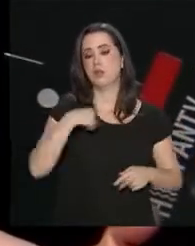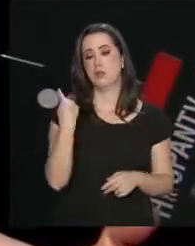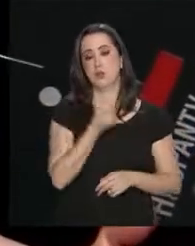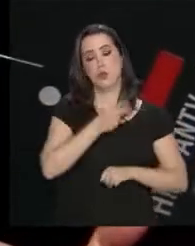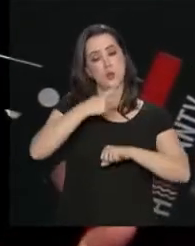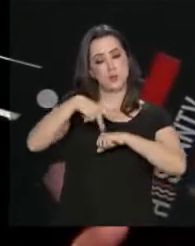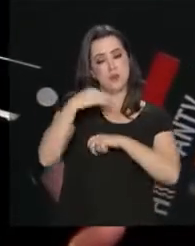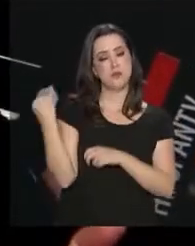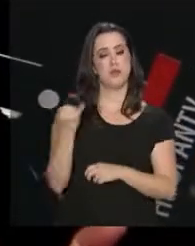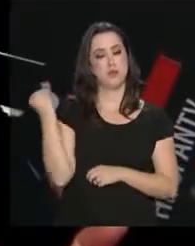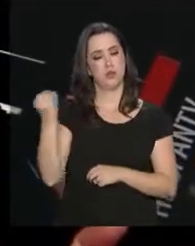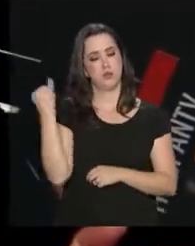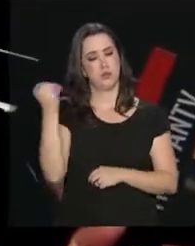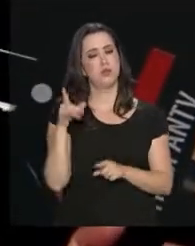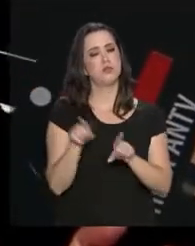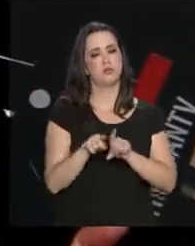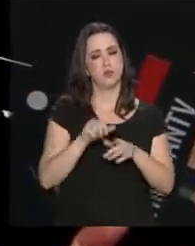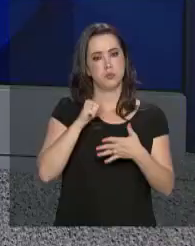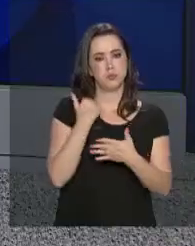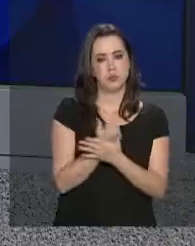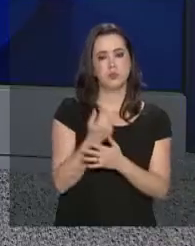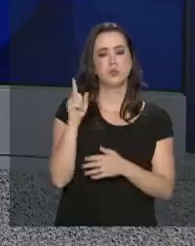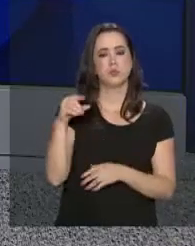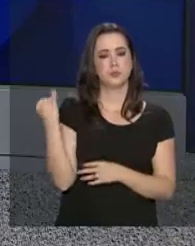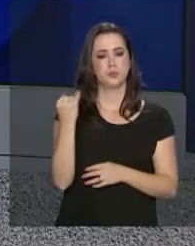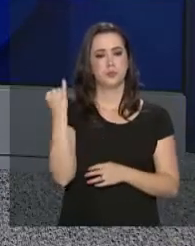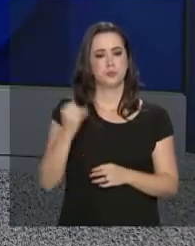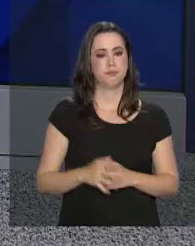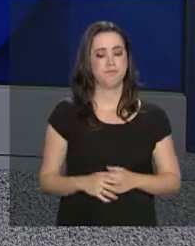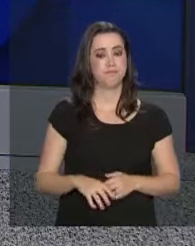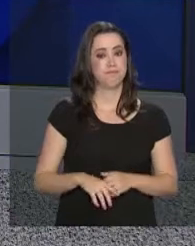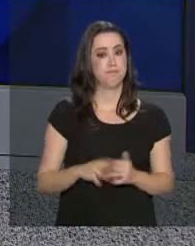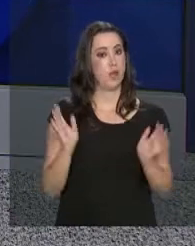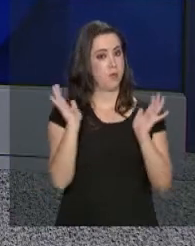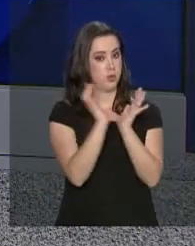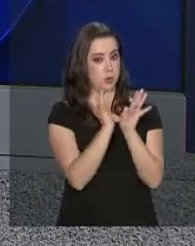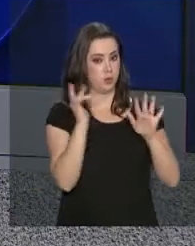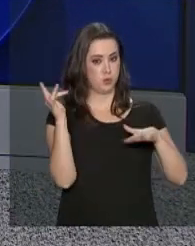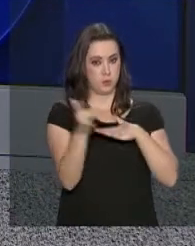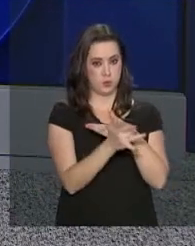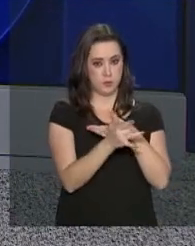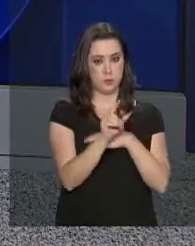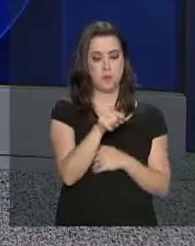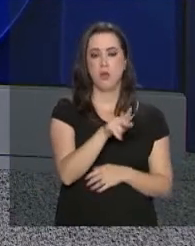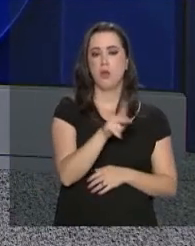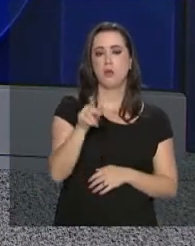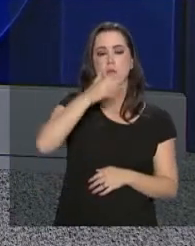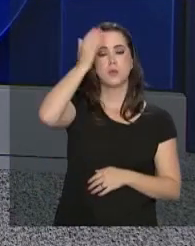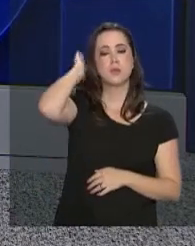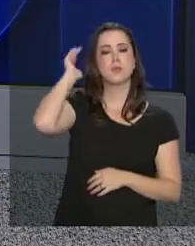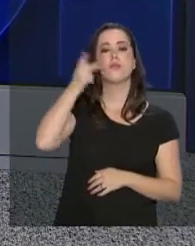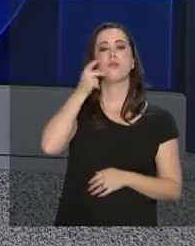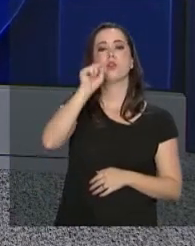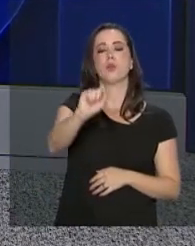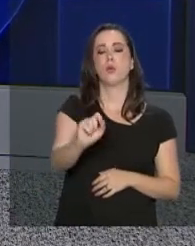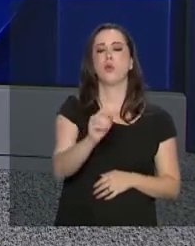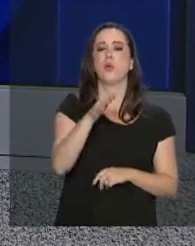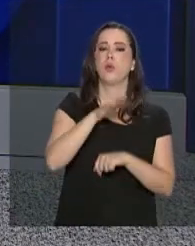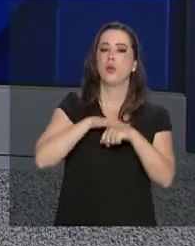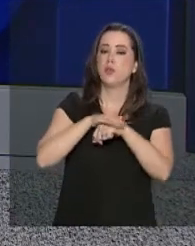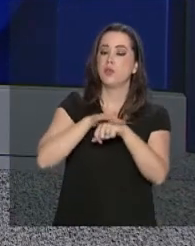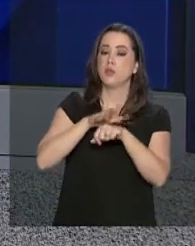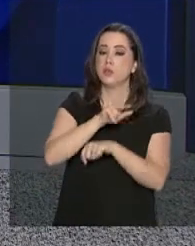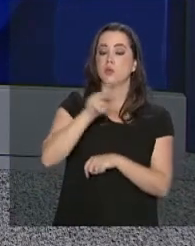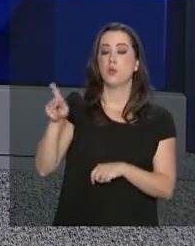naturalmente, importante para o Mercosul. E pelas redes sociais, o presidente Michel Temer disse que conversou com o presidente